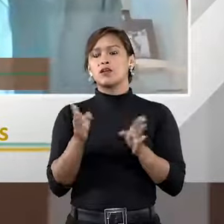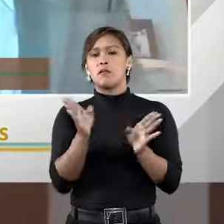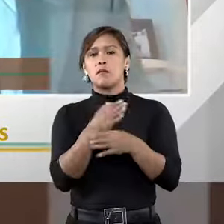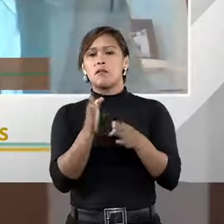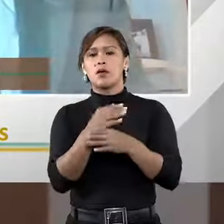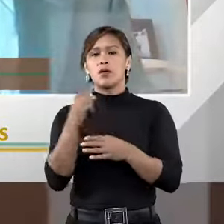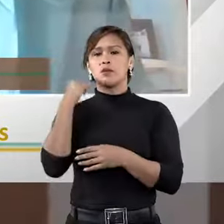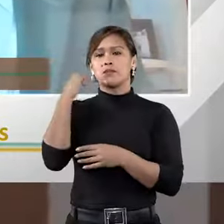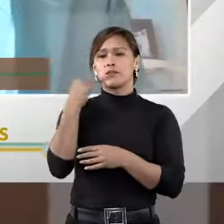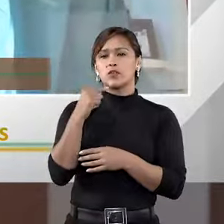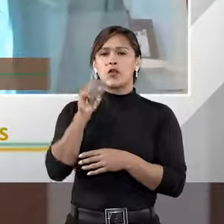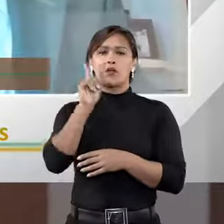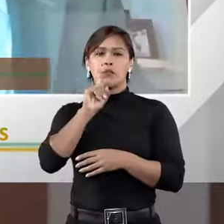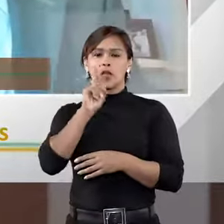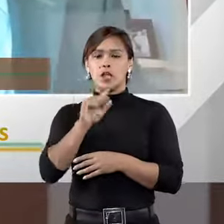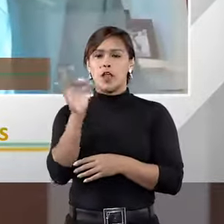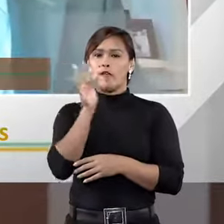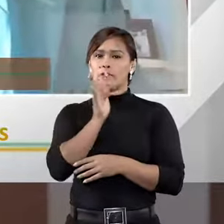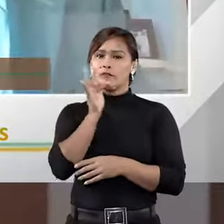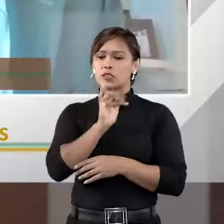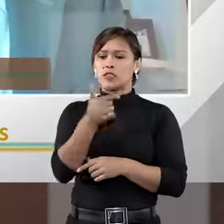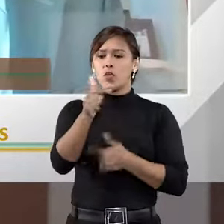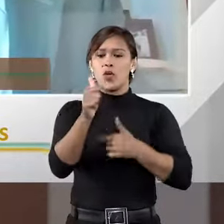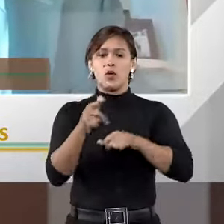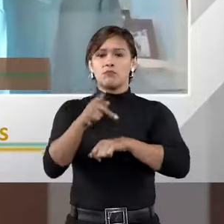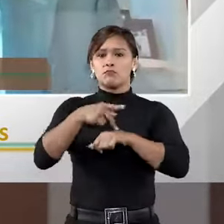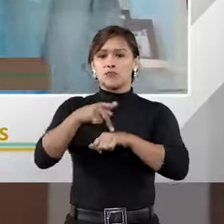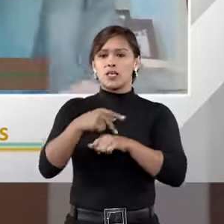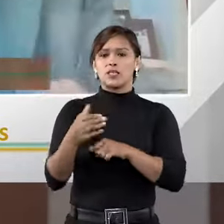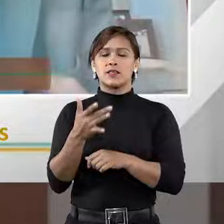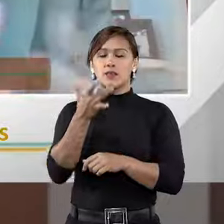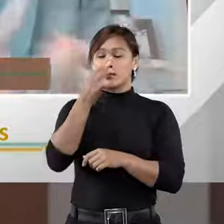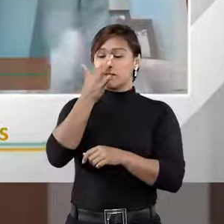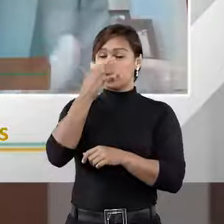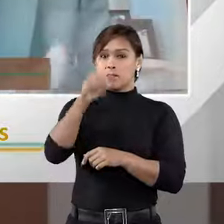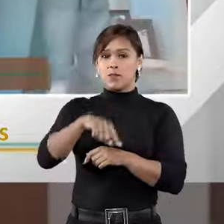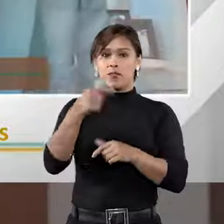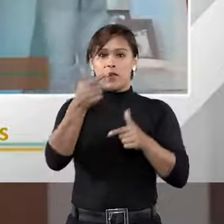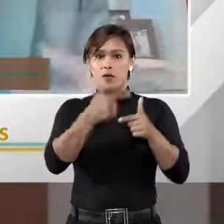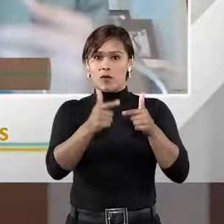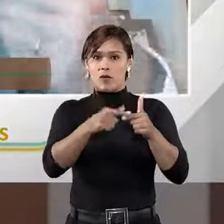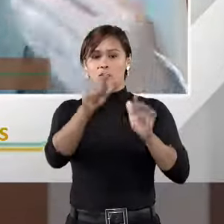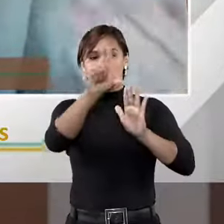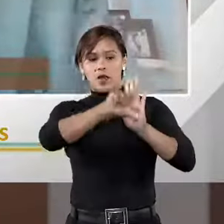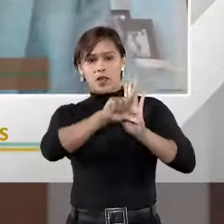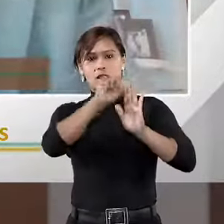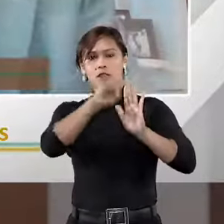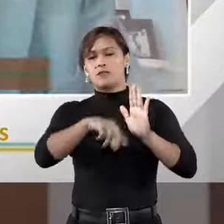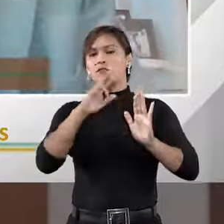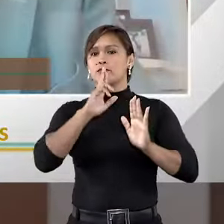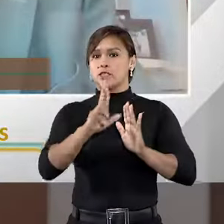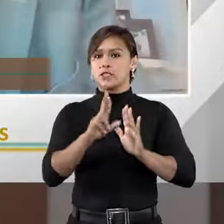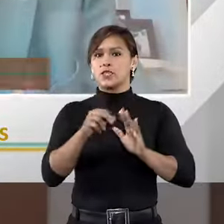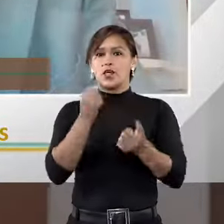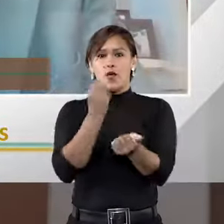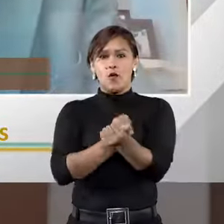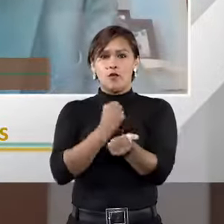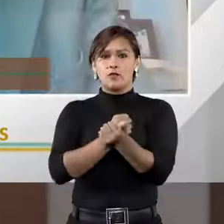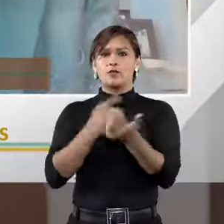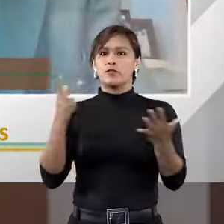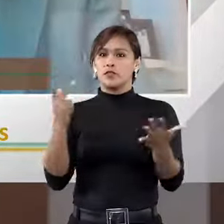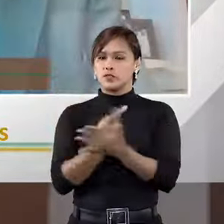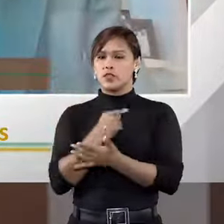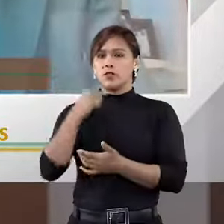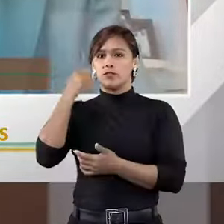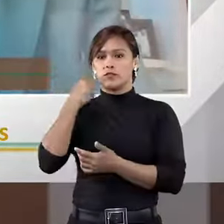acreditar que o advogado americano, francês, sem intimidade com o direito daqui vai resolver bem a questão. Então, em todas as ocasiões em eu vi isso acontecer, o